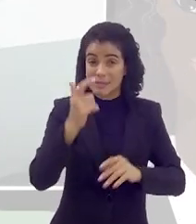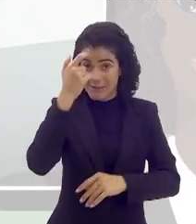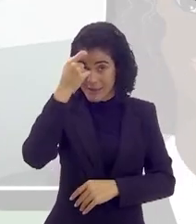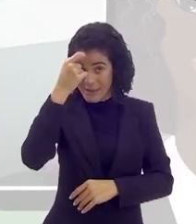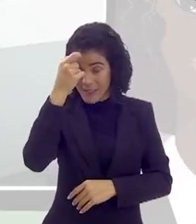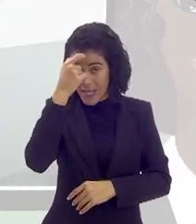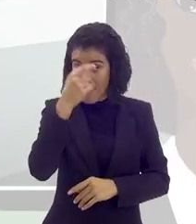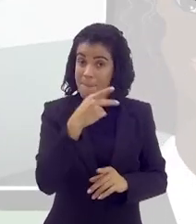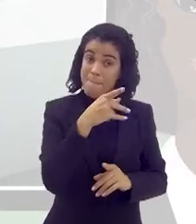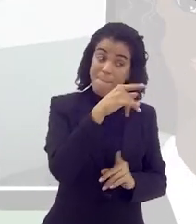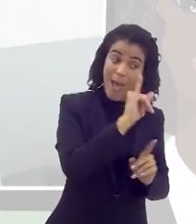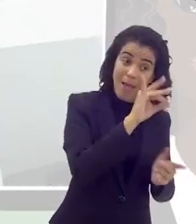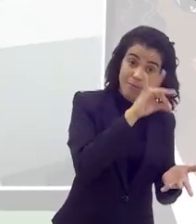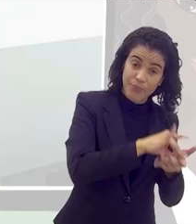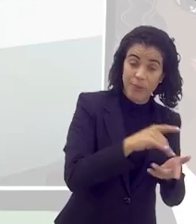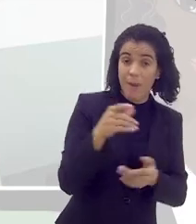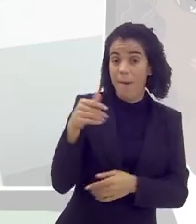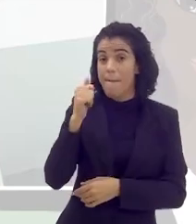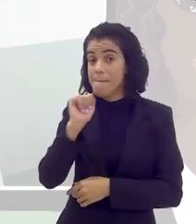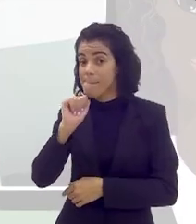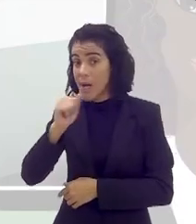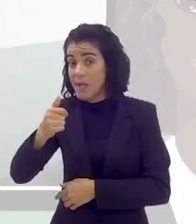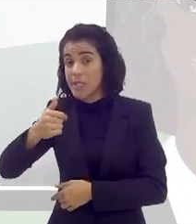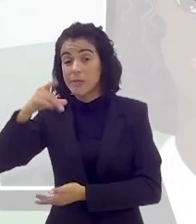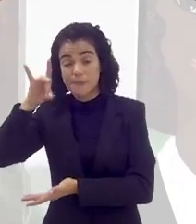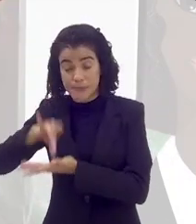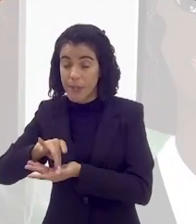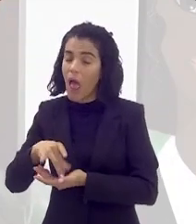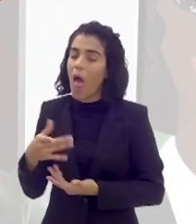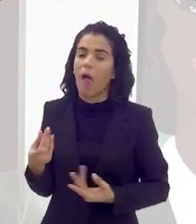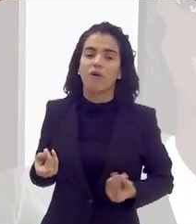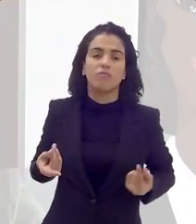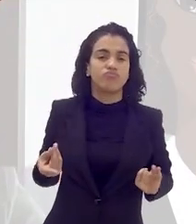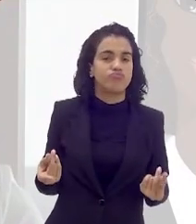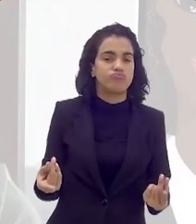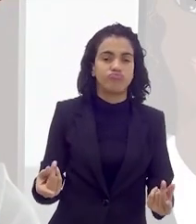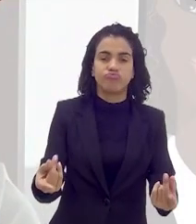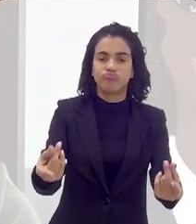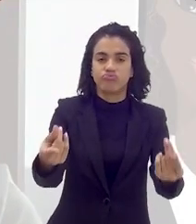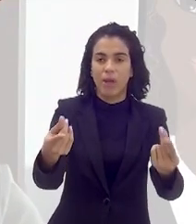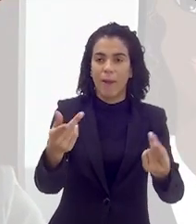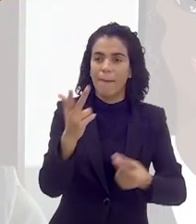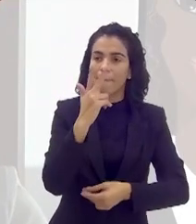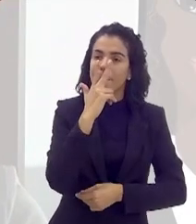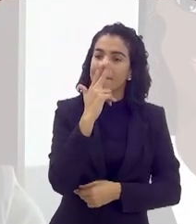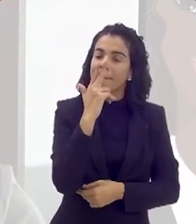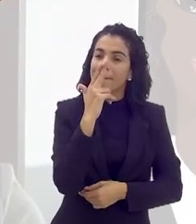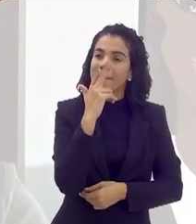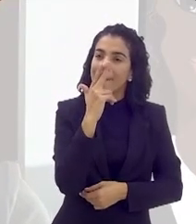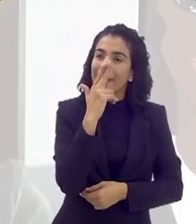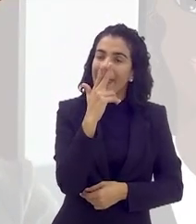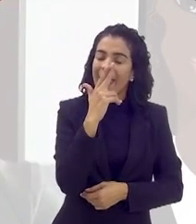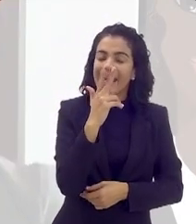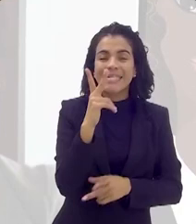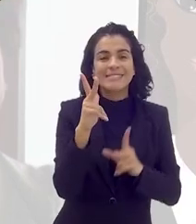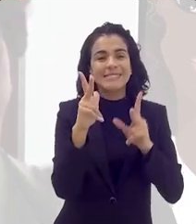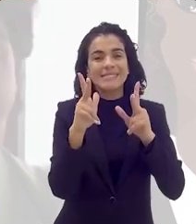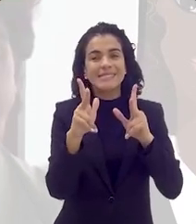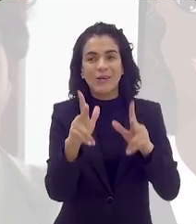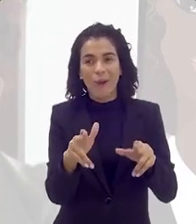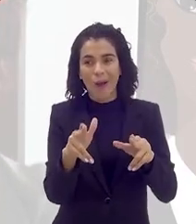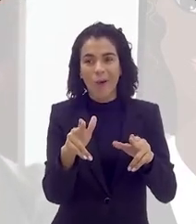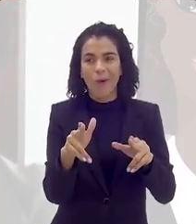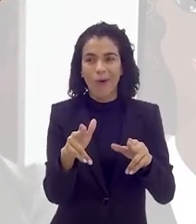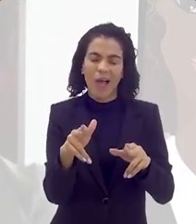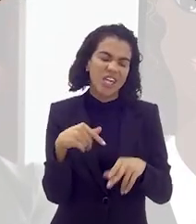dos genitores, isso pode virar uma provocação, aí rende, gente, isso rende, não, a palavra de assim de ação com isso. Denise,